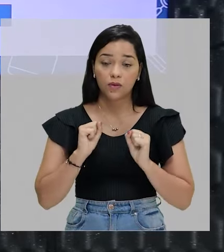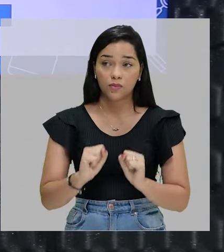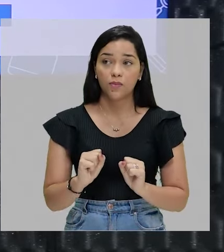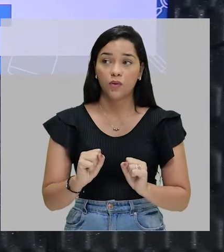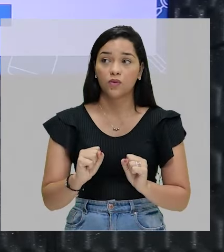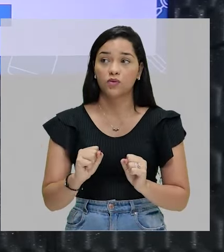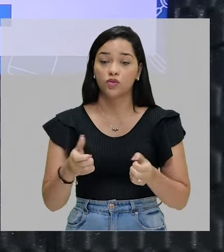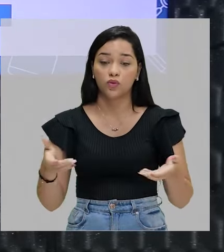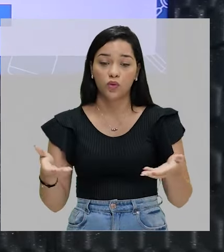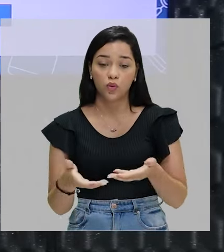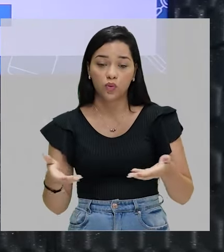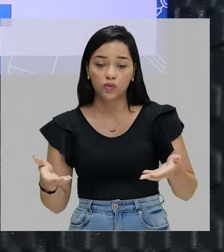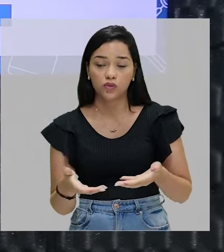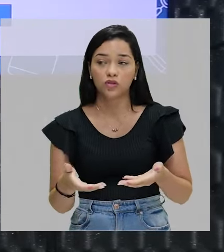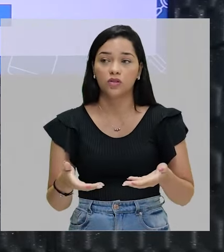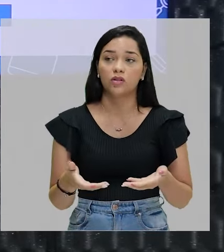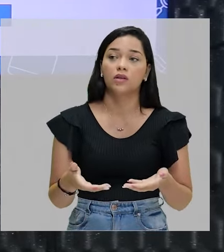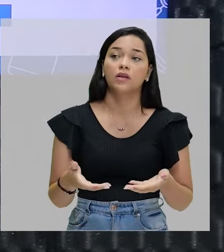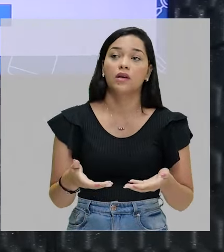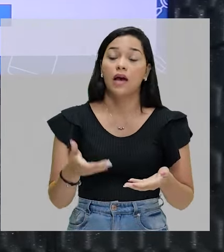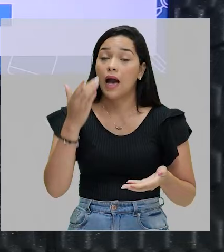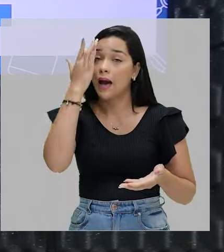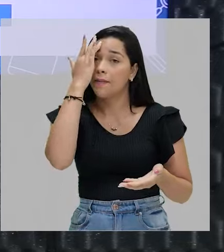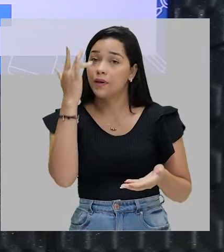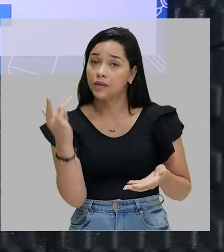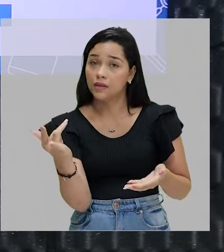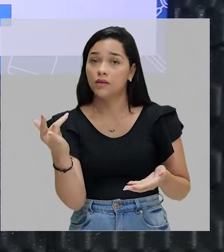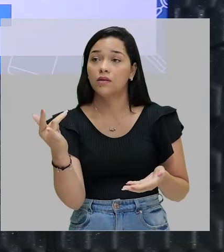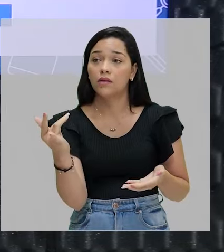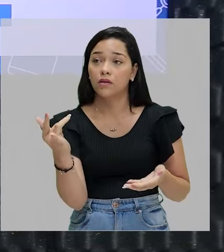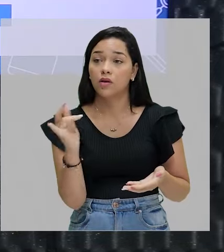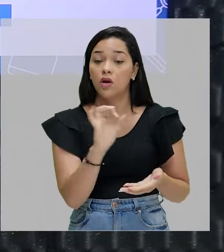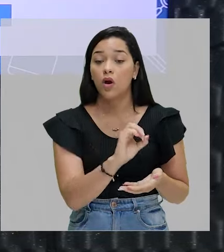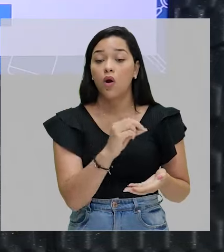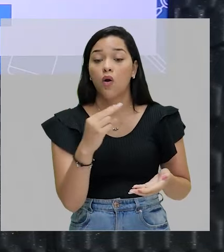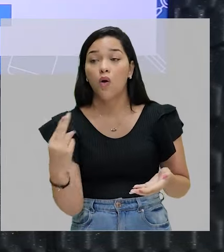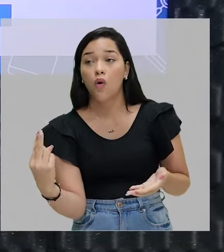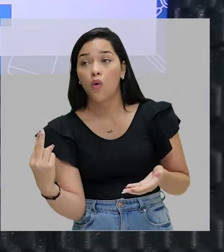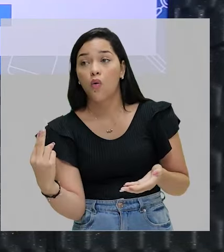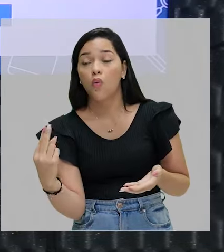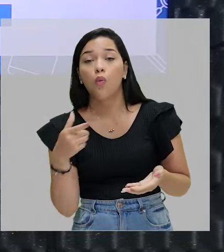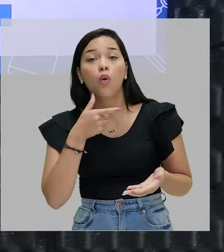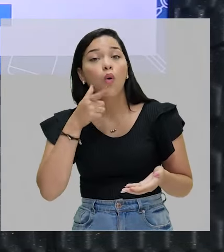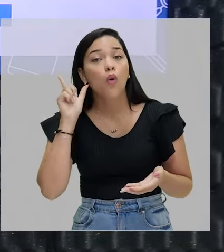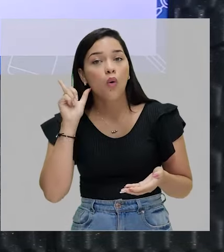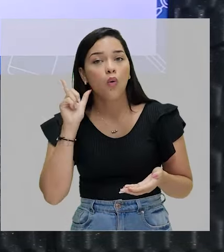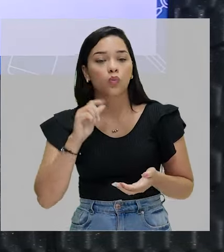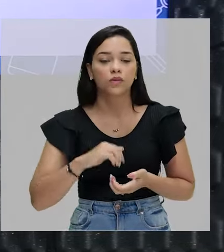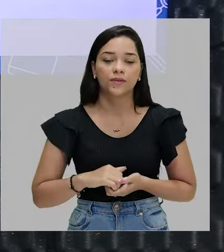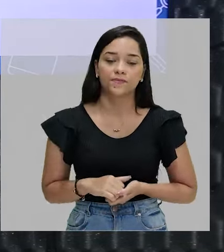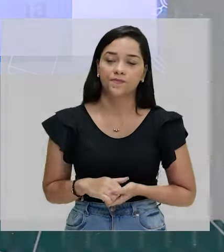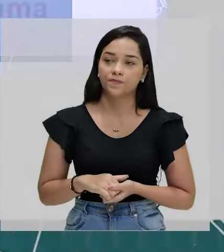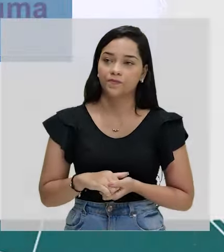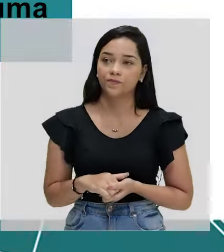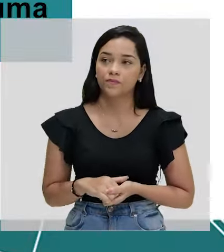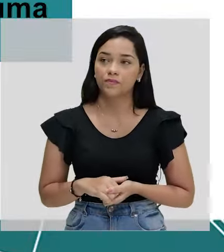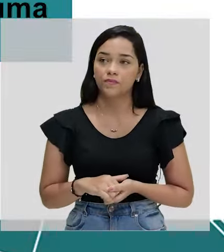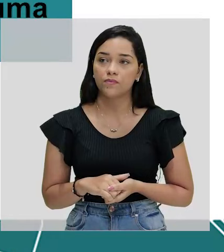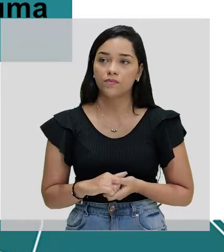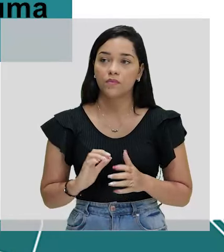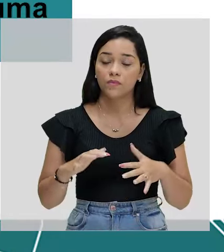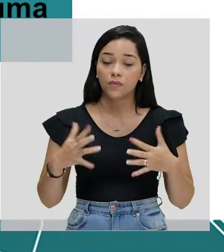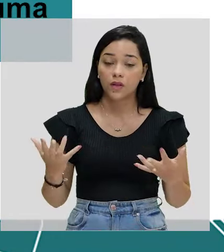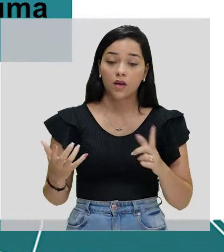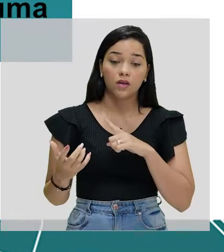ser hoje, que pode ser amanhã, ou que pode ter sido ontem. Certo? Então, gente,